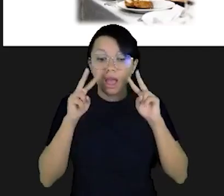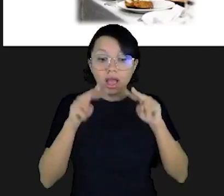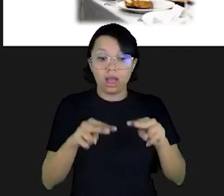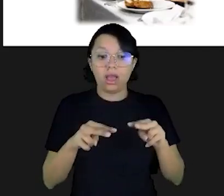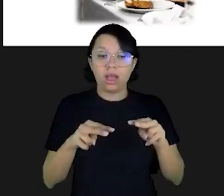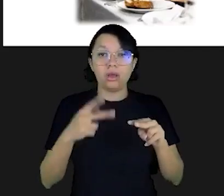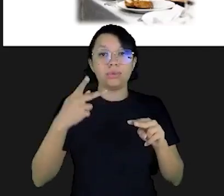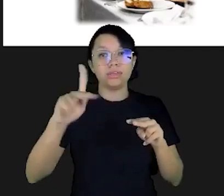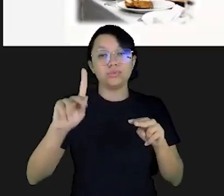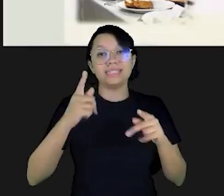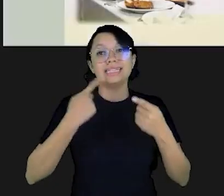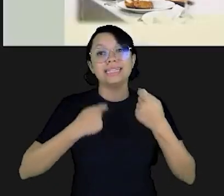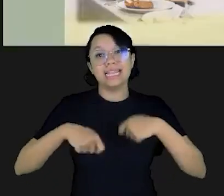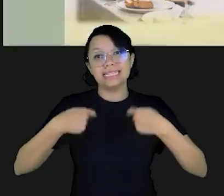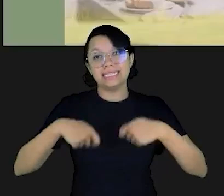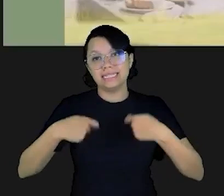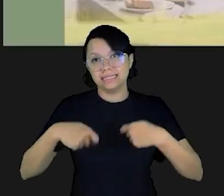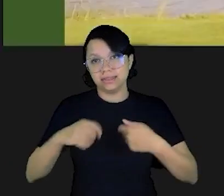suas necessidades.